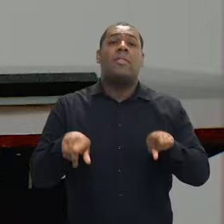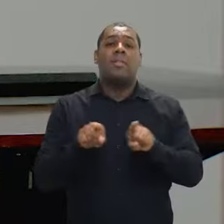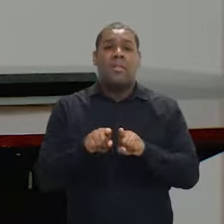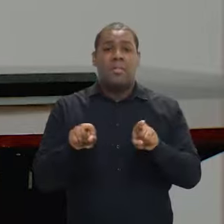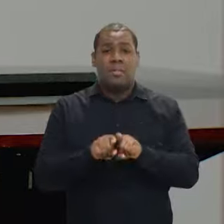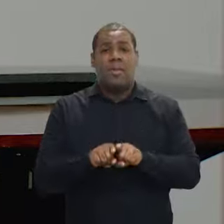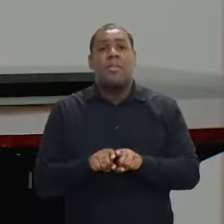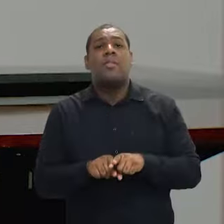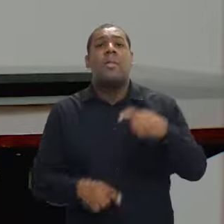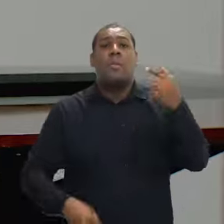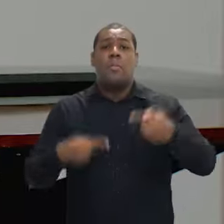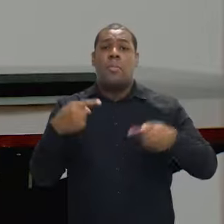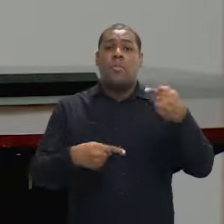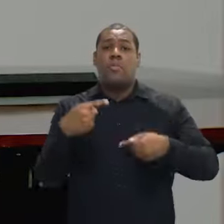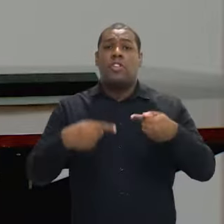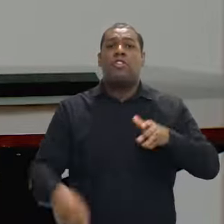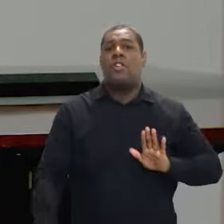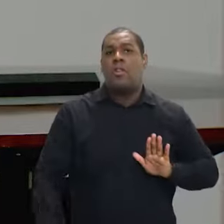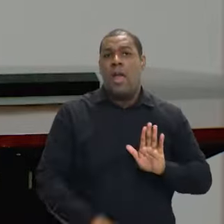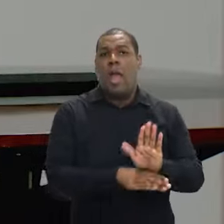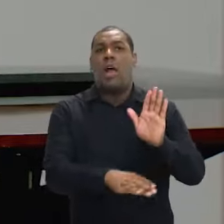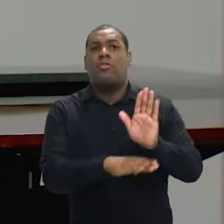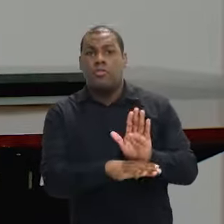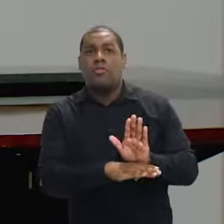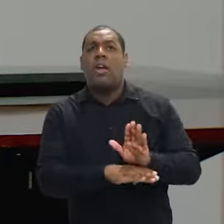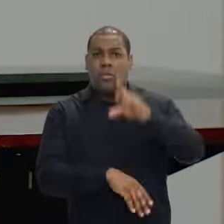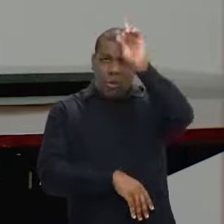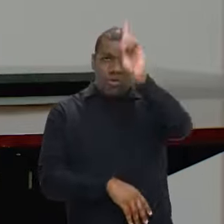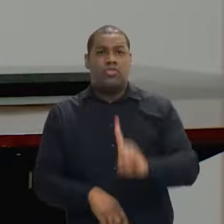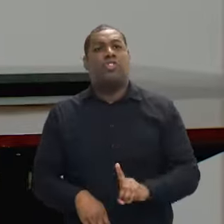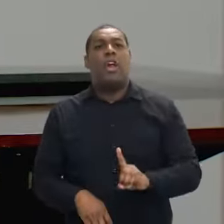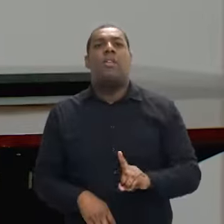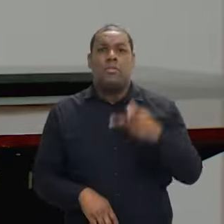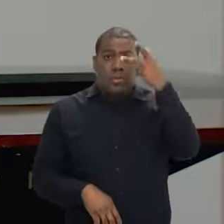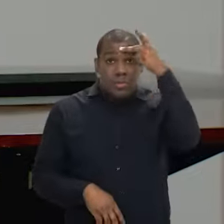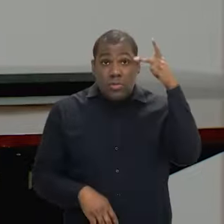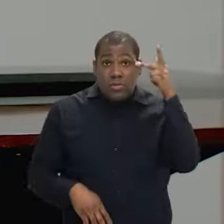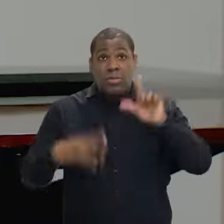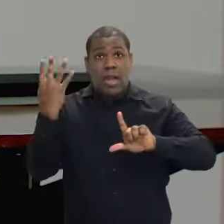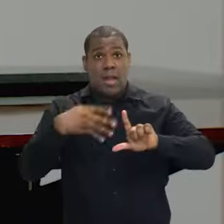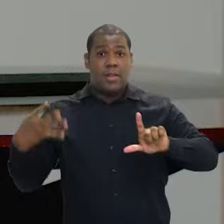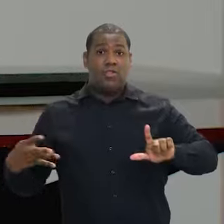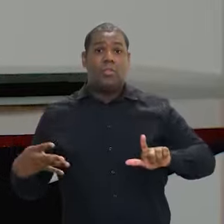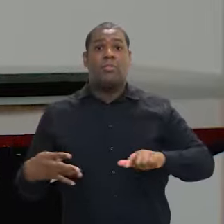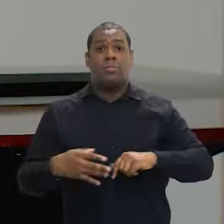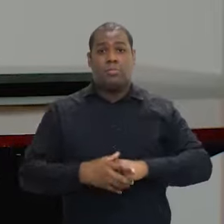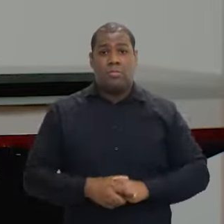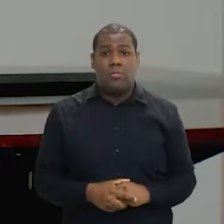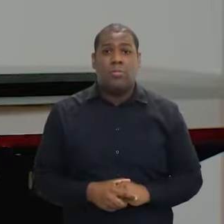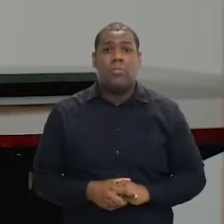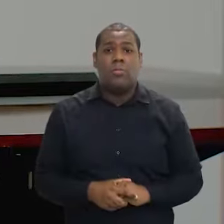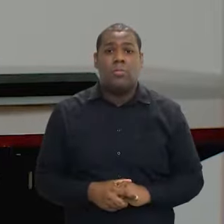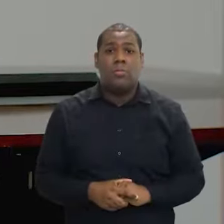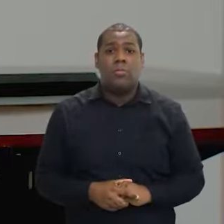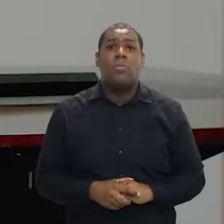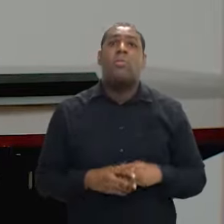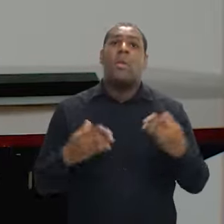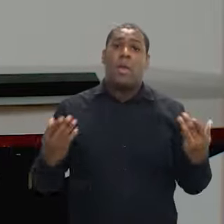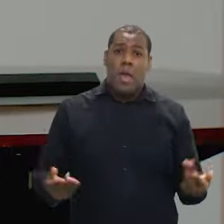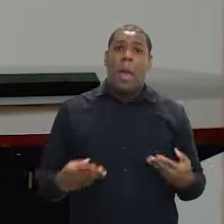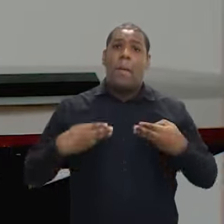especialmente para atender as demandas específicas dessa população. Então, nós estamos trabalhando de uma maneira também